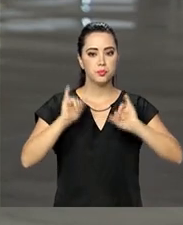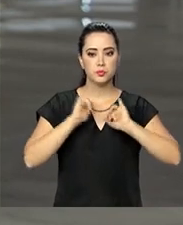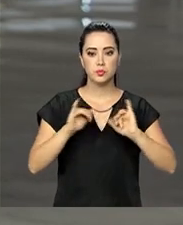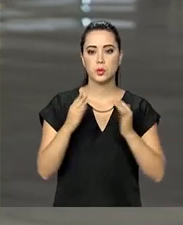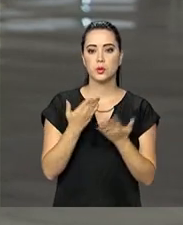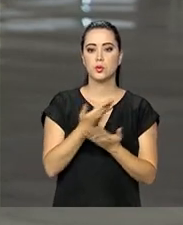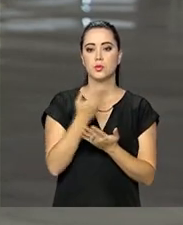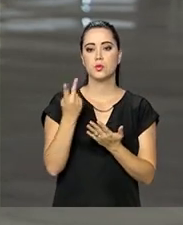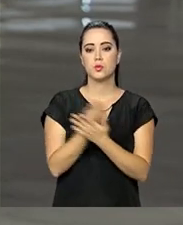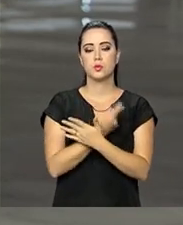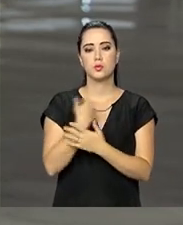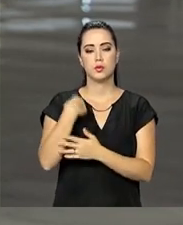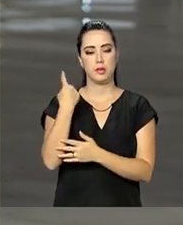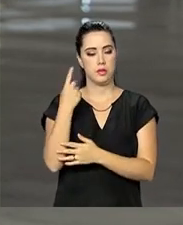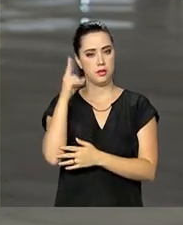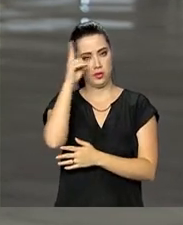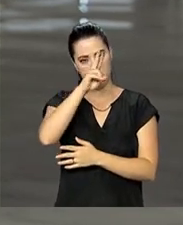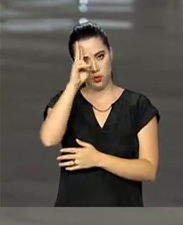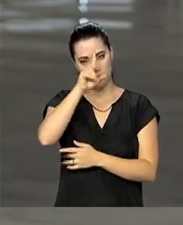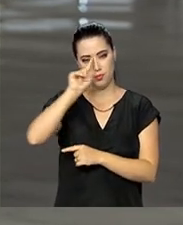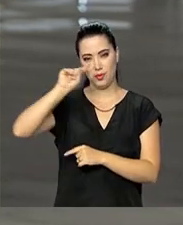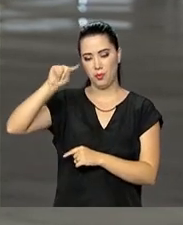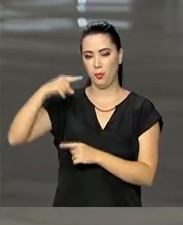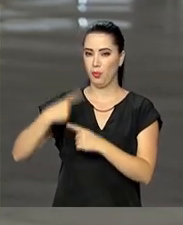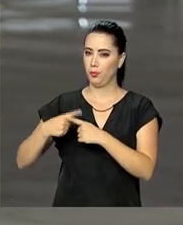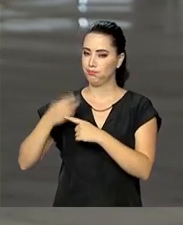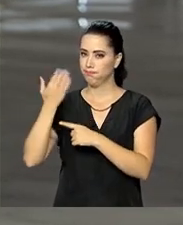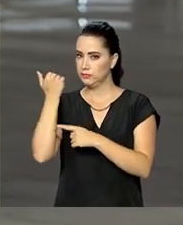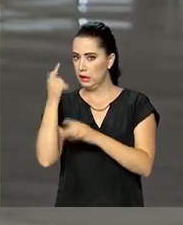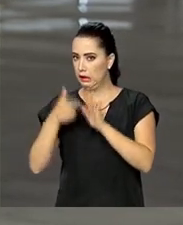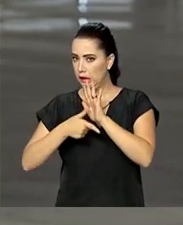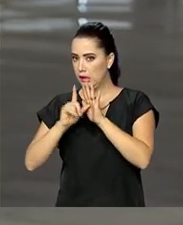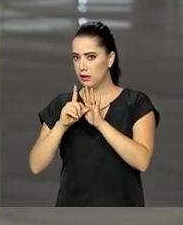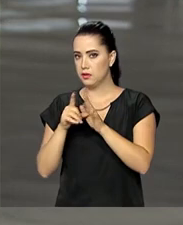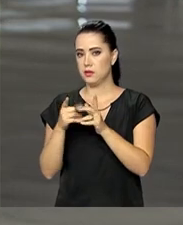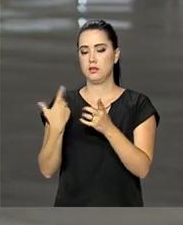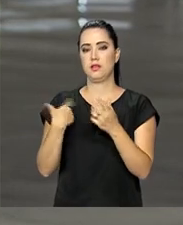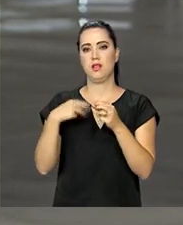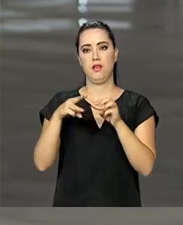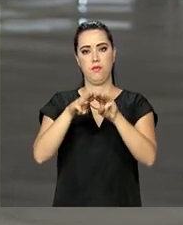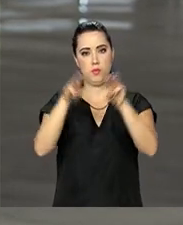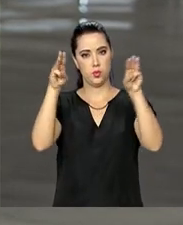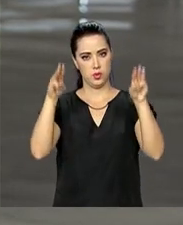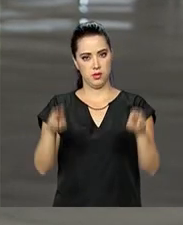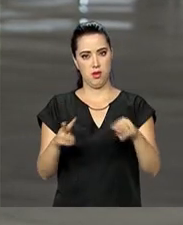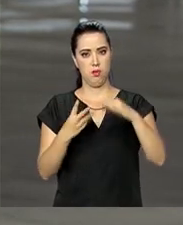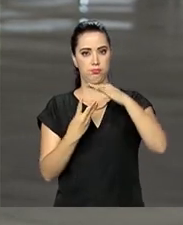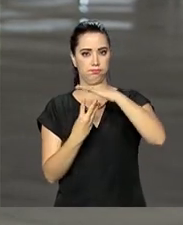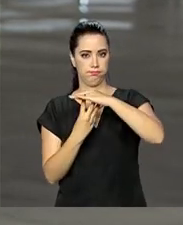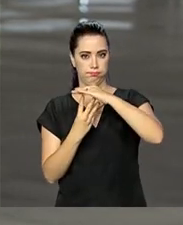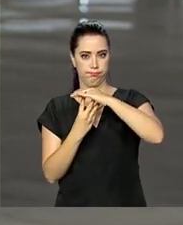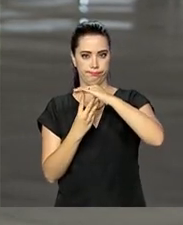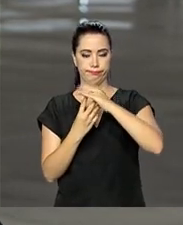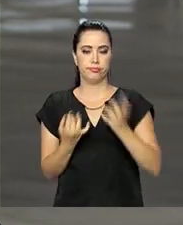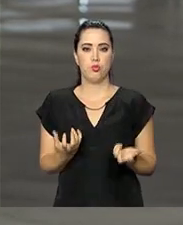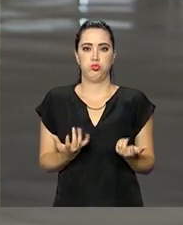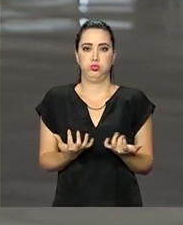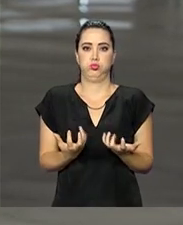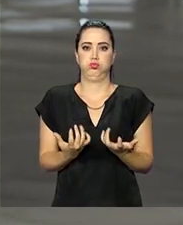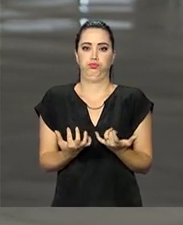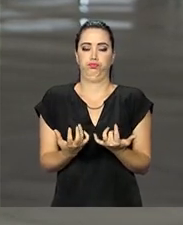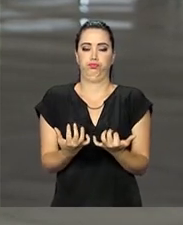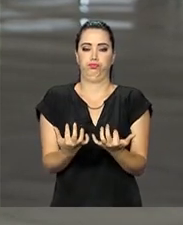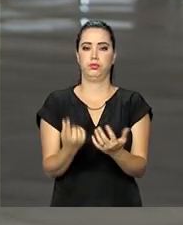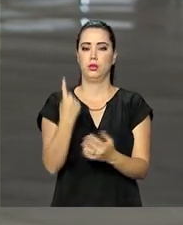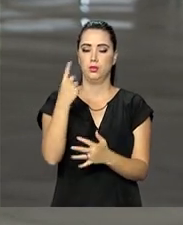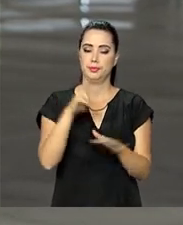acontece, a gente lembra, depois do incêndio, que atingiu boa parte das instalações do Museu Nacional lá no Rio de Janeiro, há pouco mais de